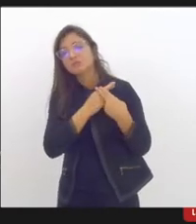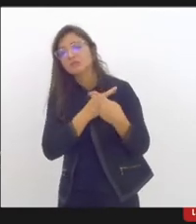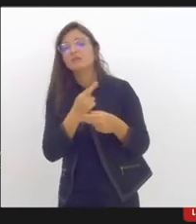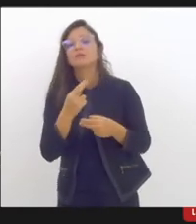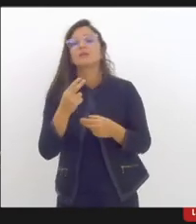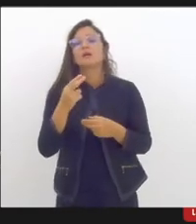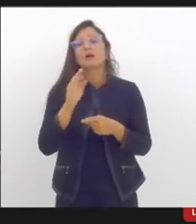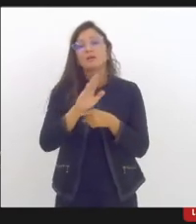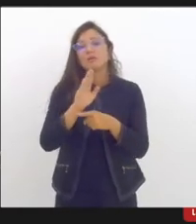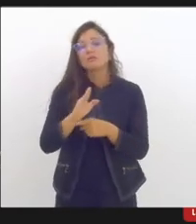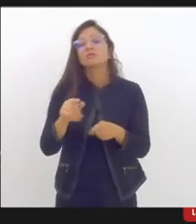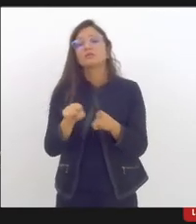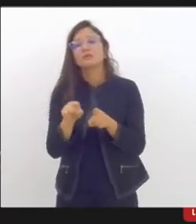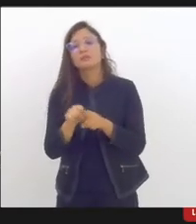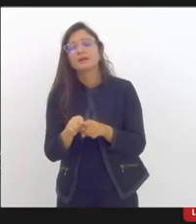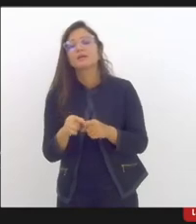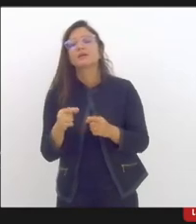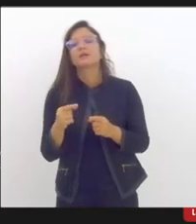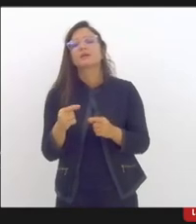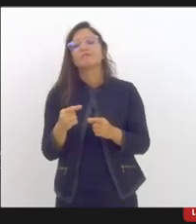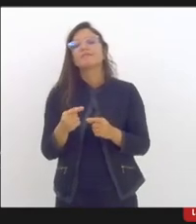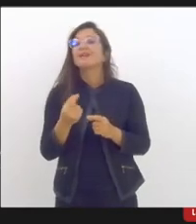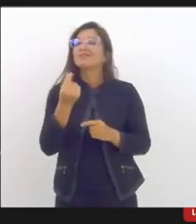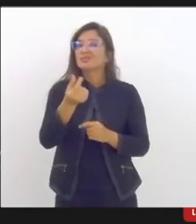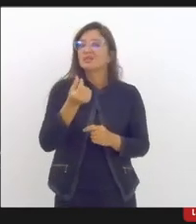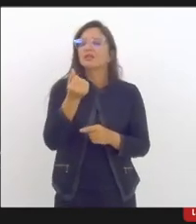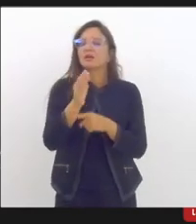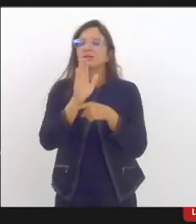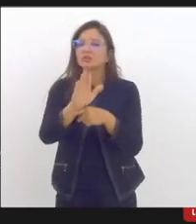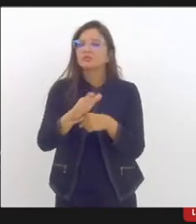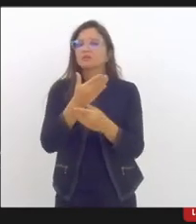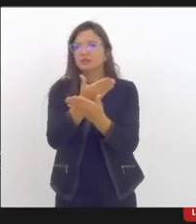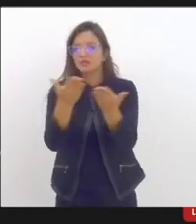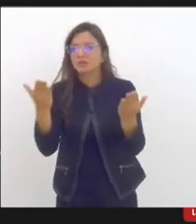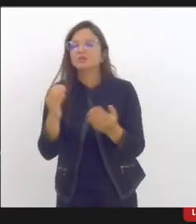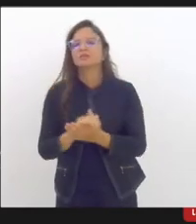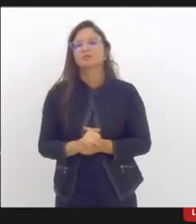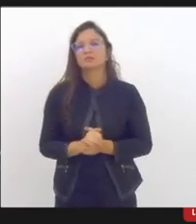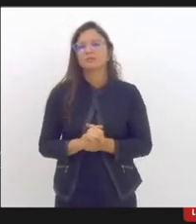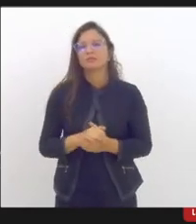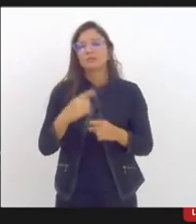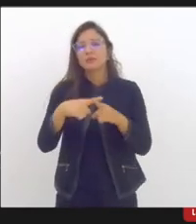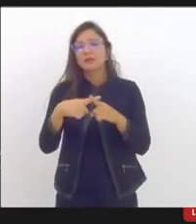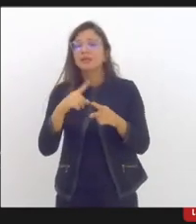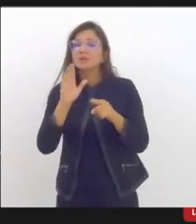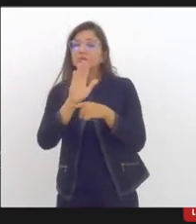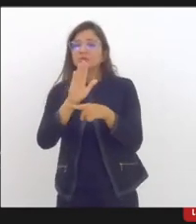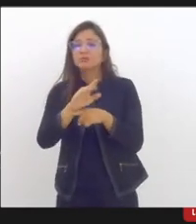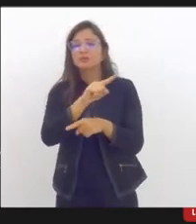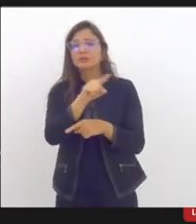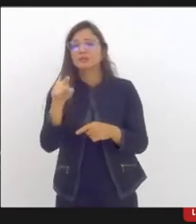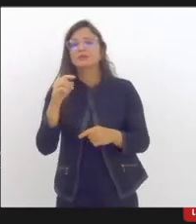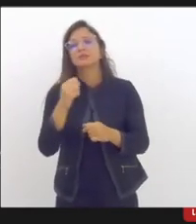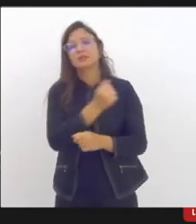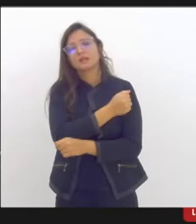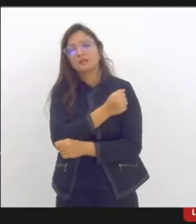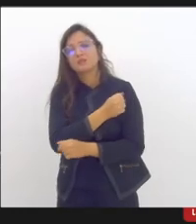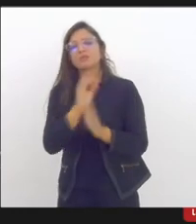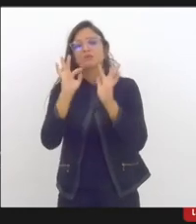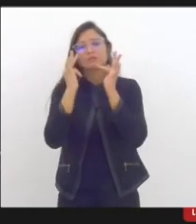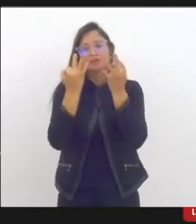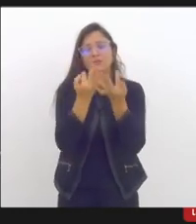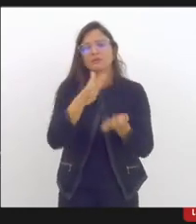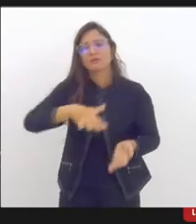bolsistas do projeto, que tem fomentado essa aproximação entre os alunos e suas famílias no ambiente